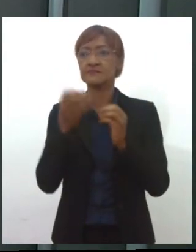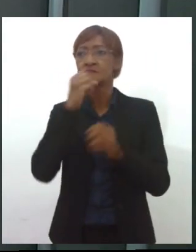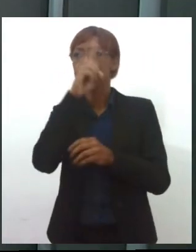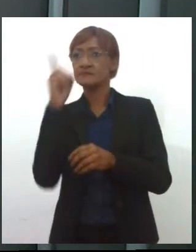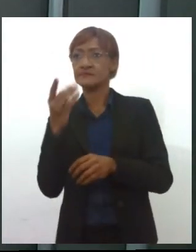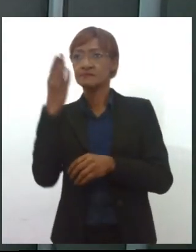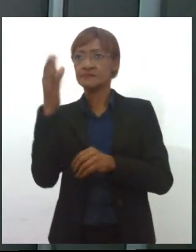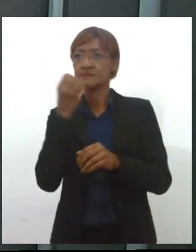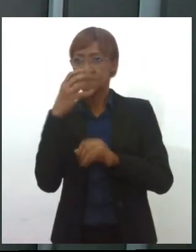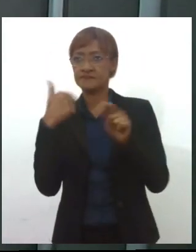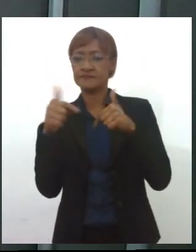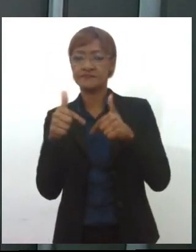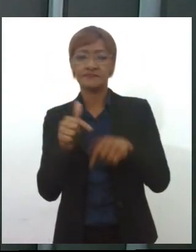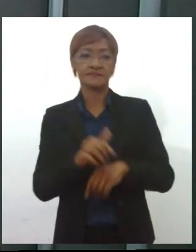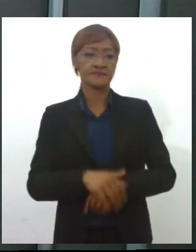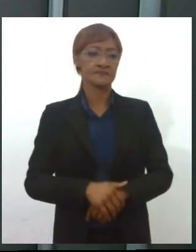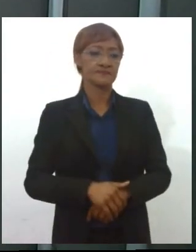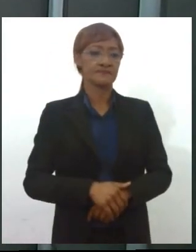o senhor, bom trabalho, viu?